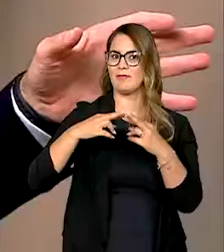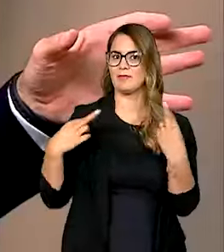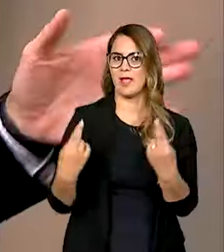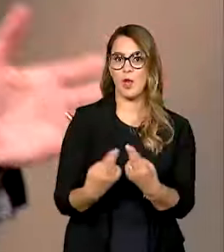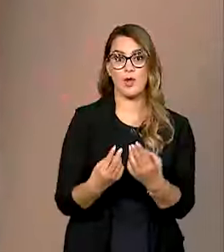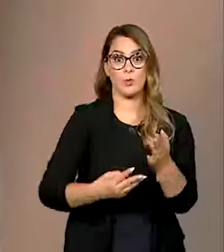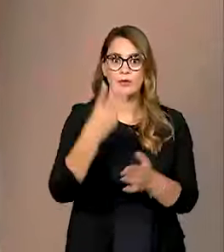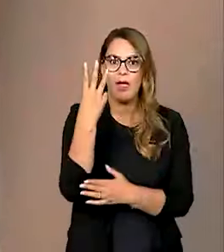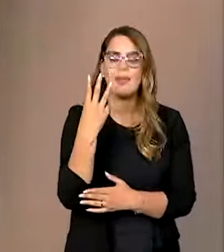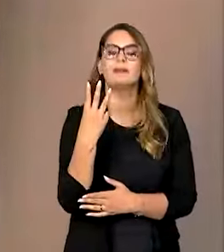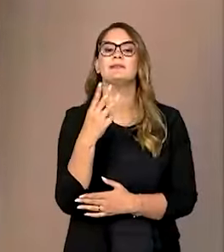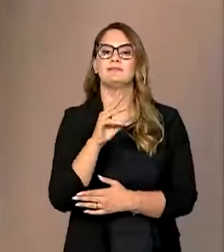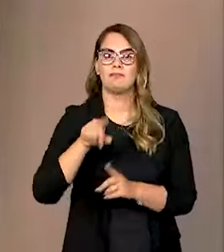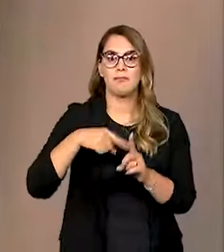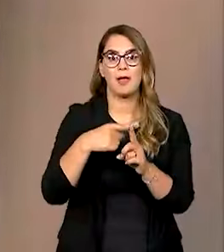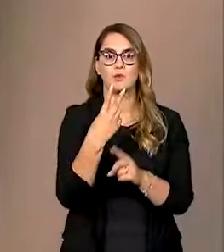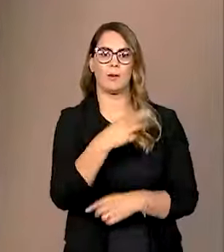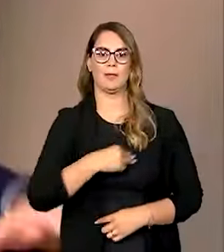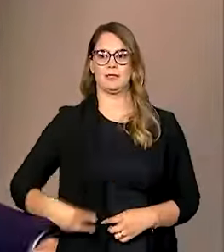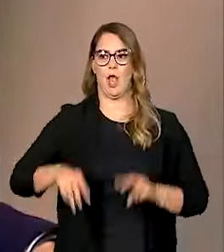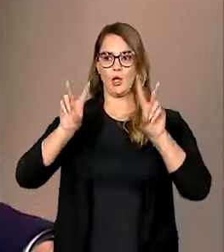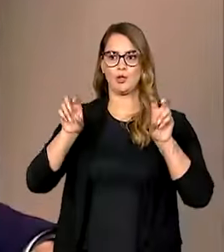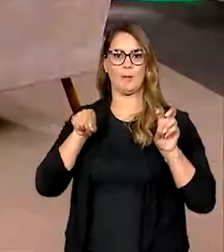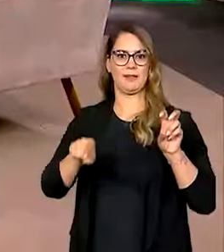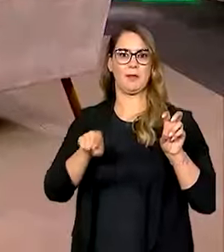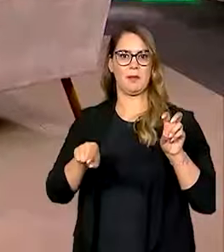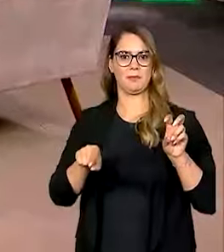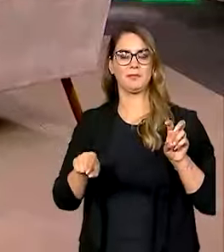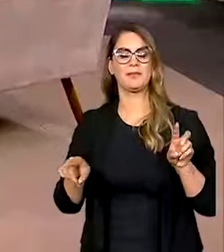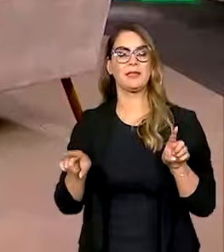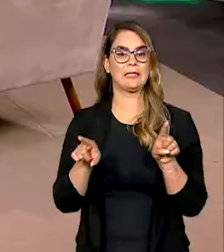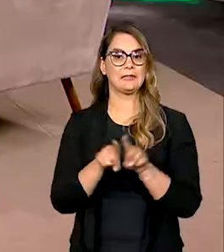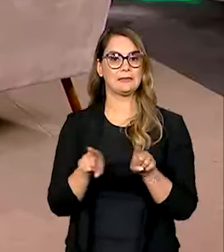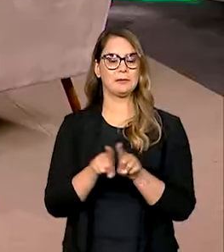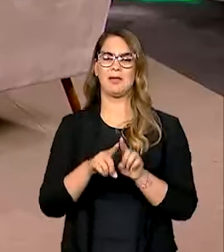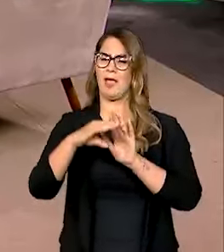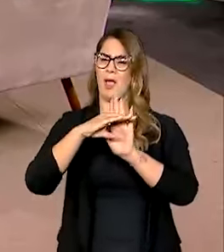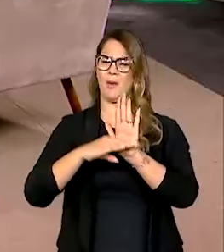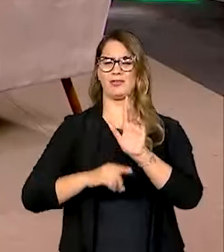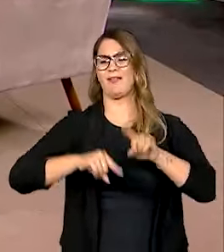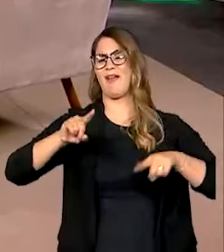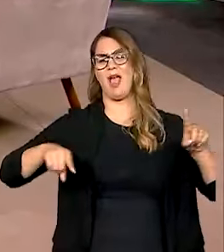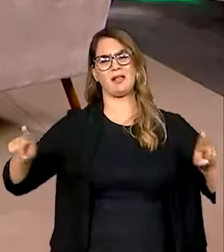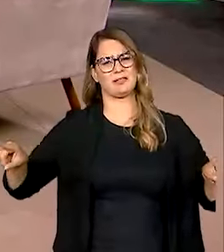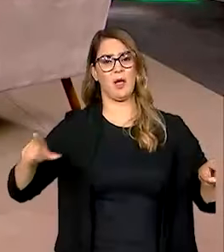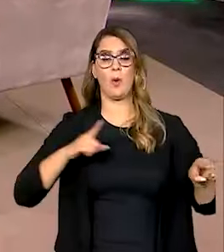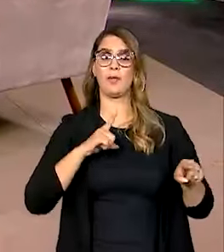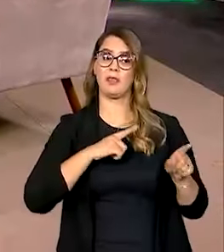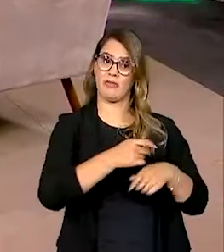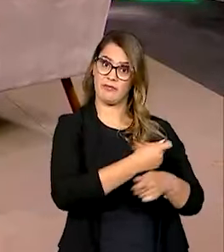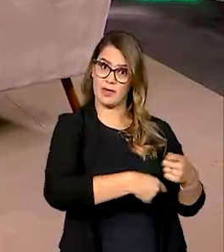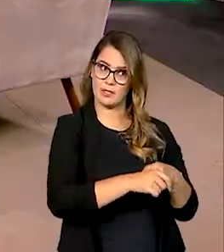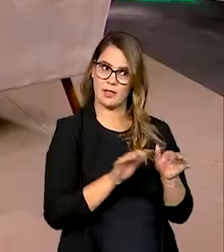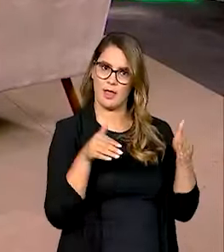reuniões do grupo de trabalho e mais uma reunião ministerial sobre isso. Além disso, é uma agenda muito variada, porque além da trilha de finanças,